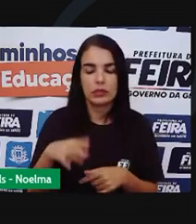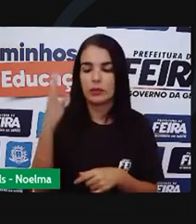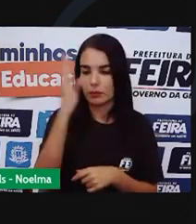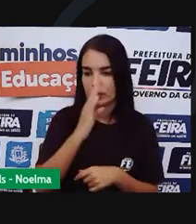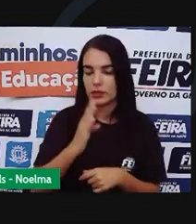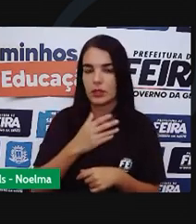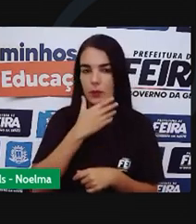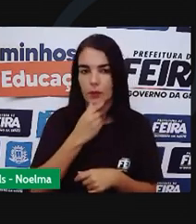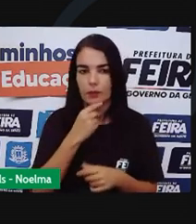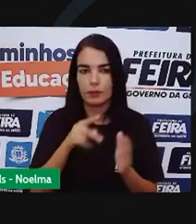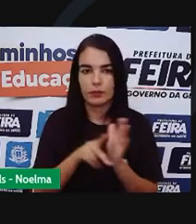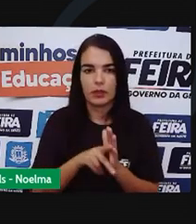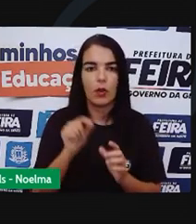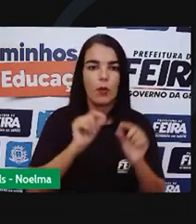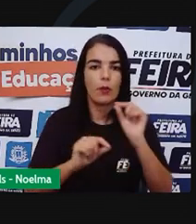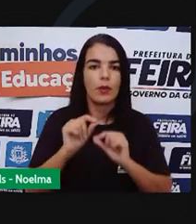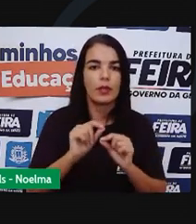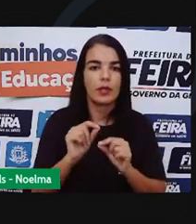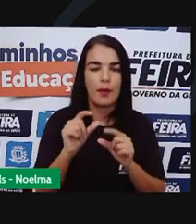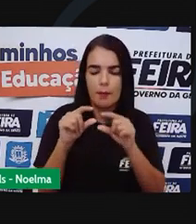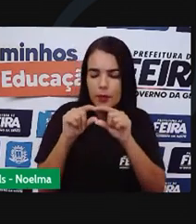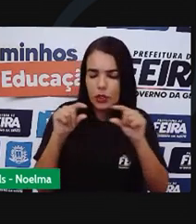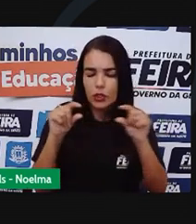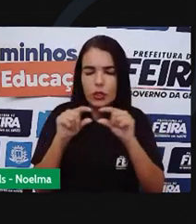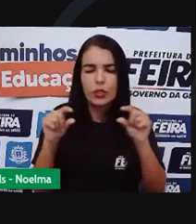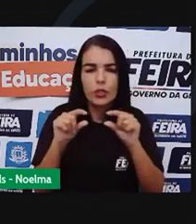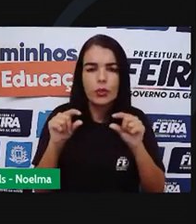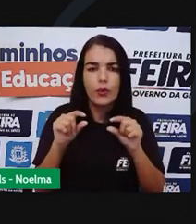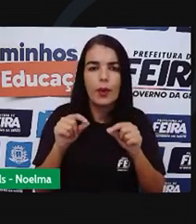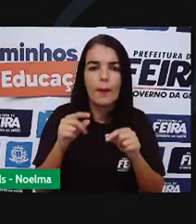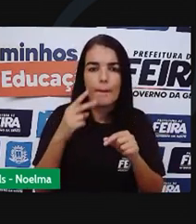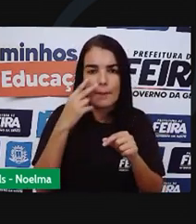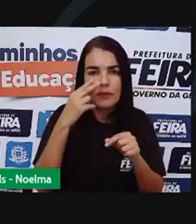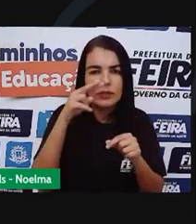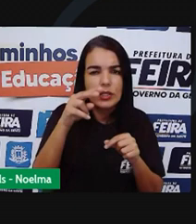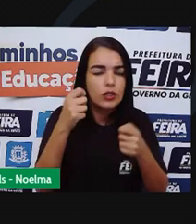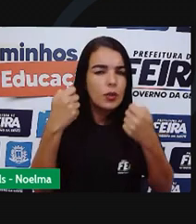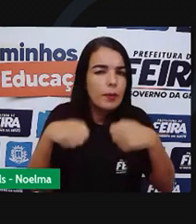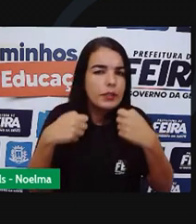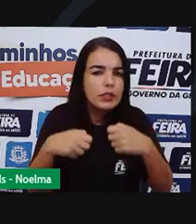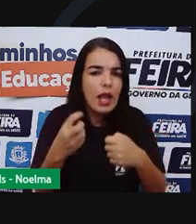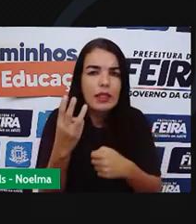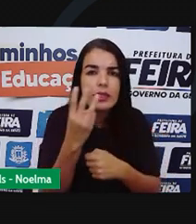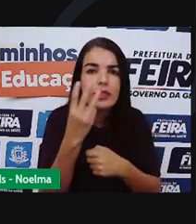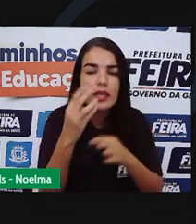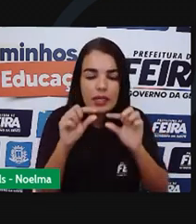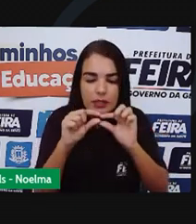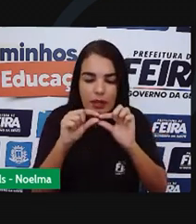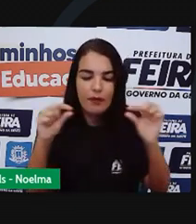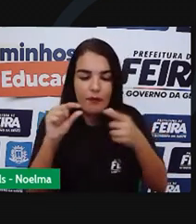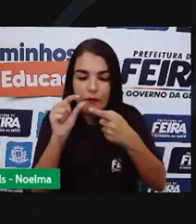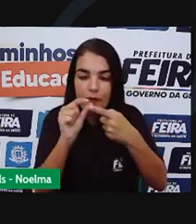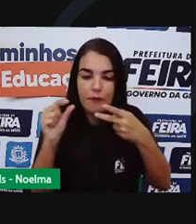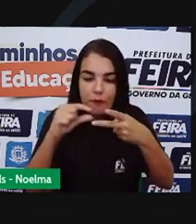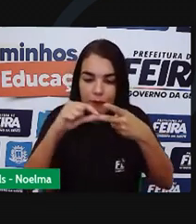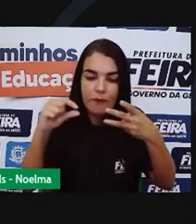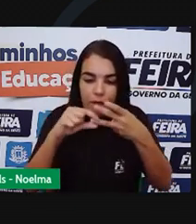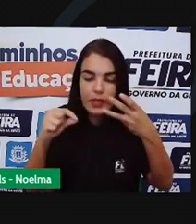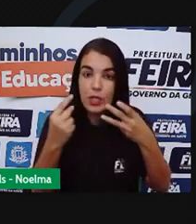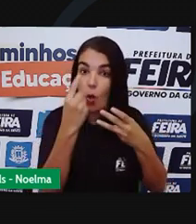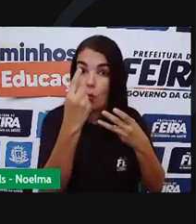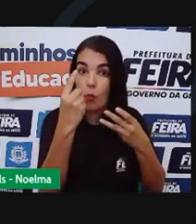Esse poema Ele é bem curtinho Bem curtinho mesmo Possui só Três versos Em uma única estrofe